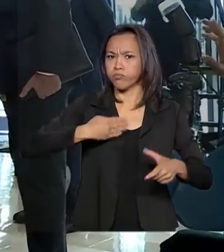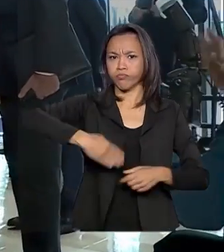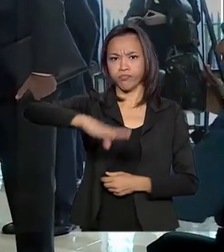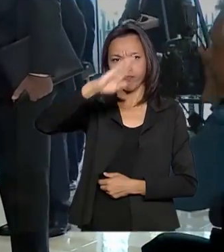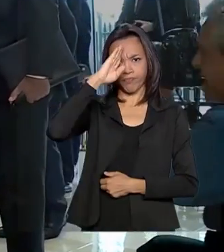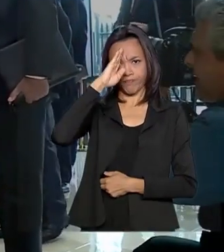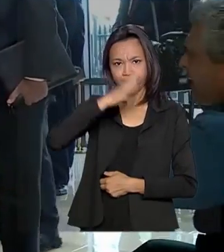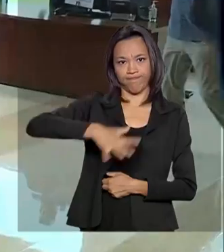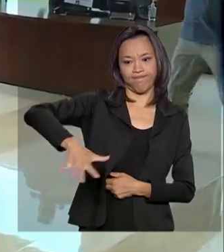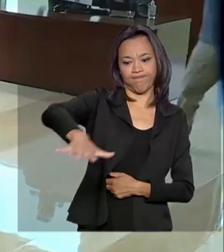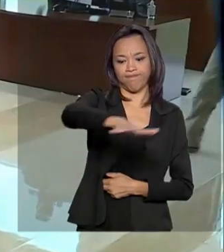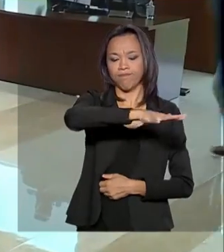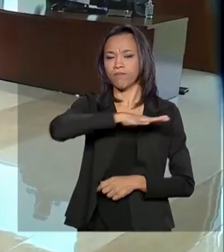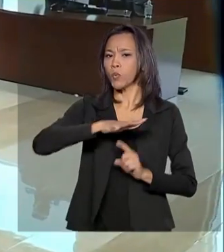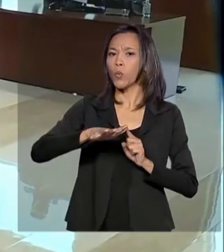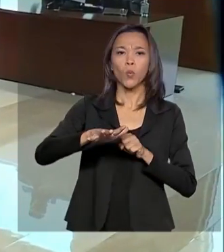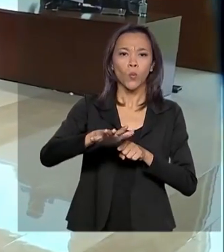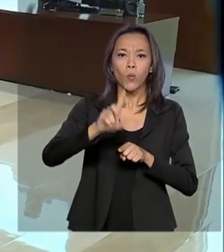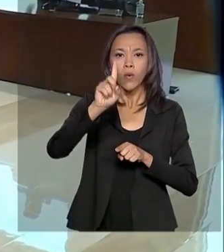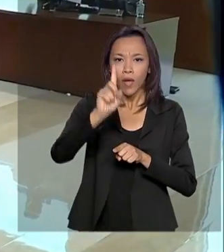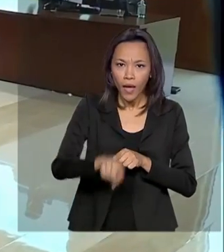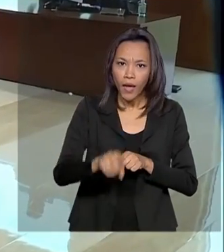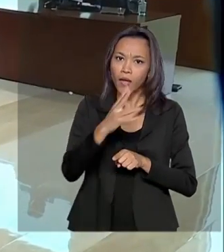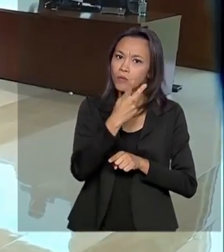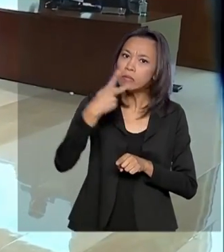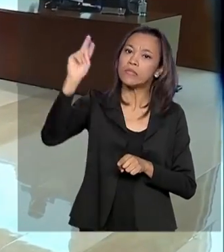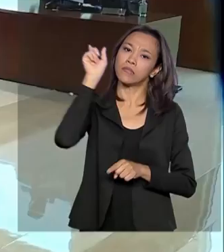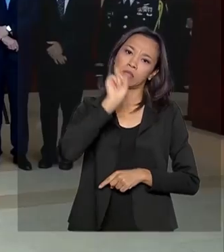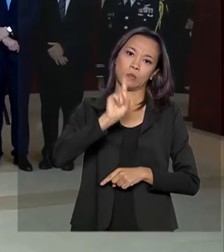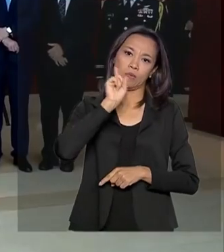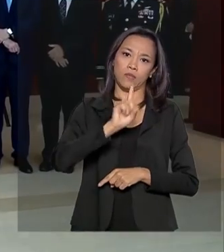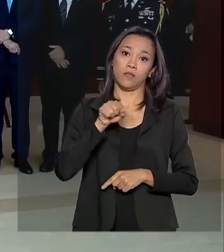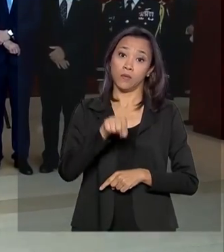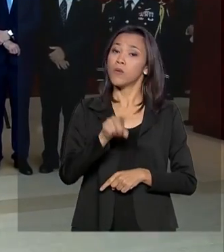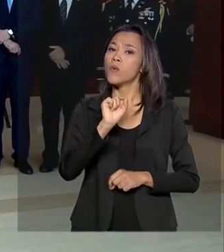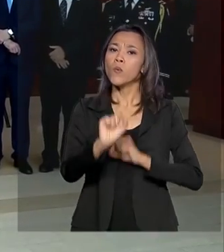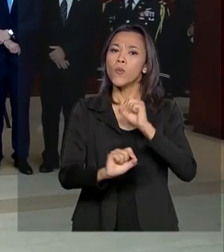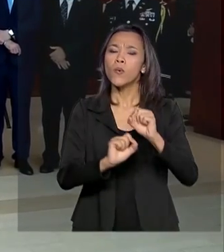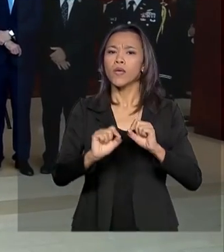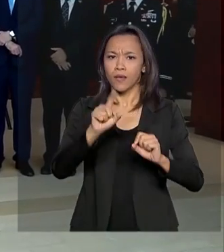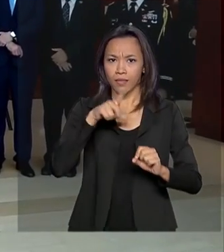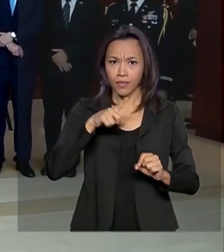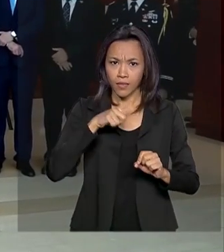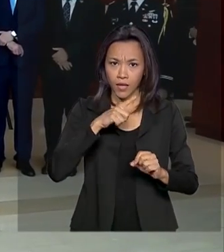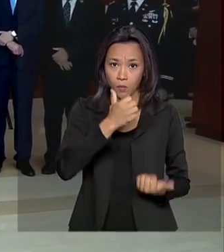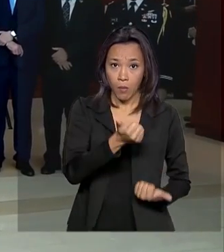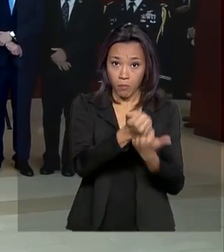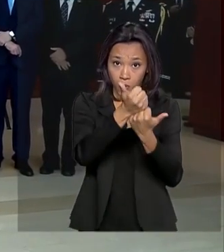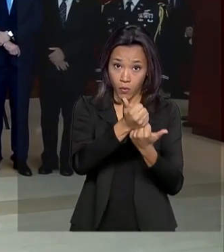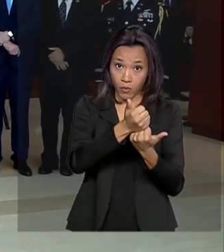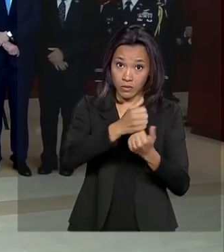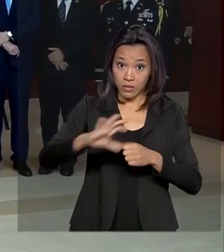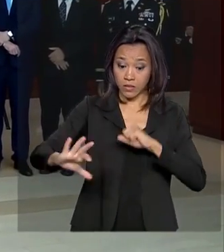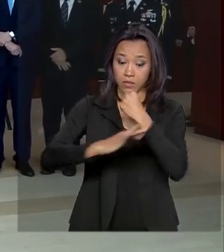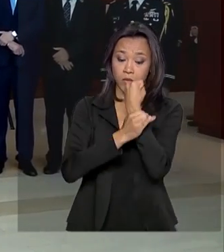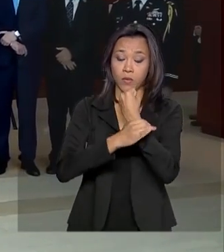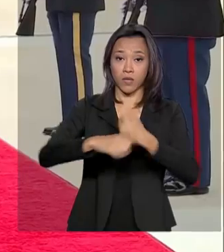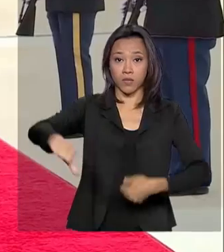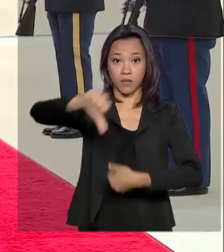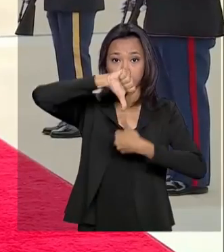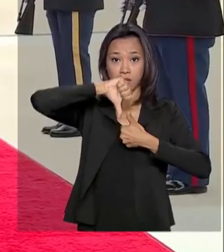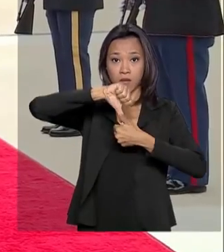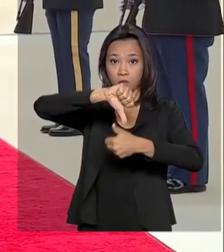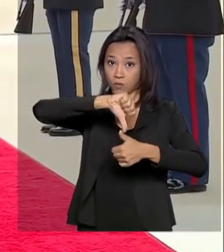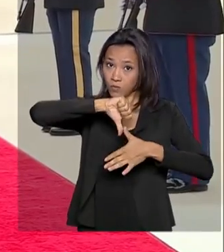Comando Sul, uma unidade das Forças Armadas dos Estados Unidos que faz a cooperação de segurança na América Central e do Sul.